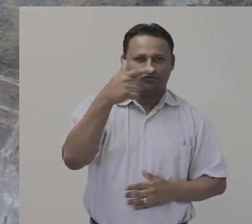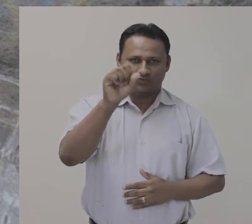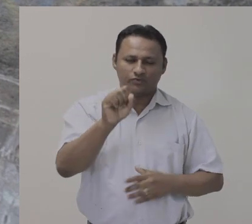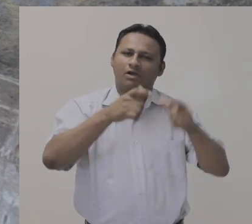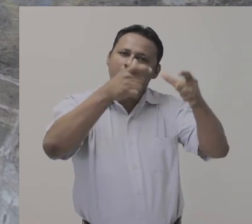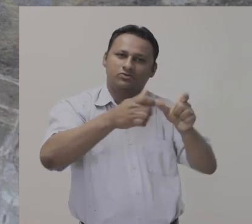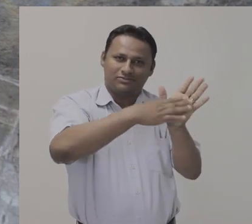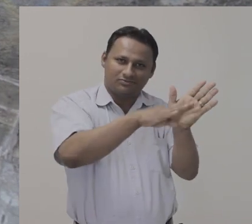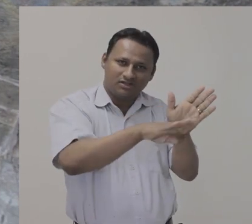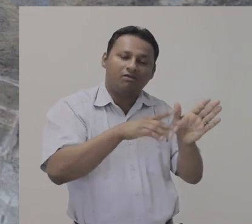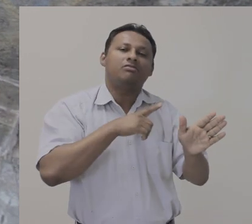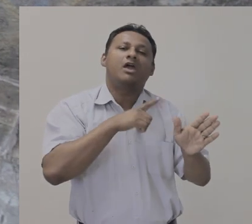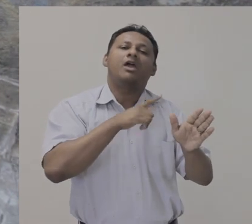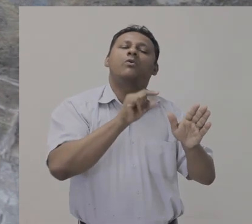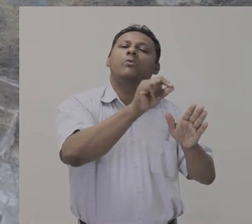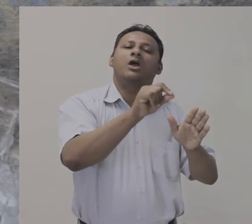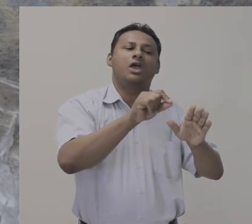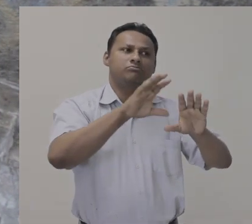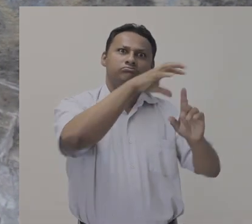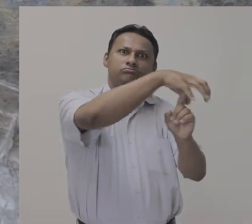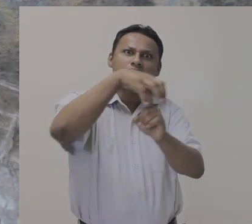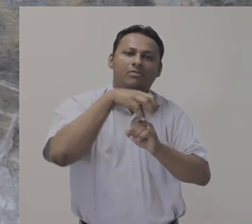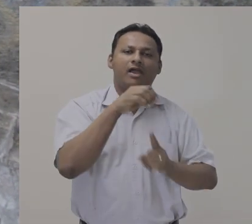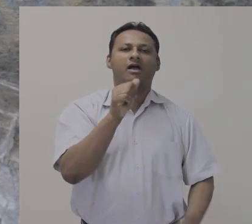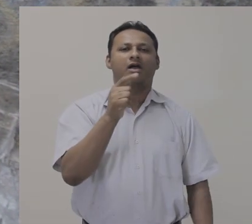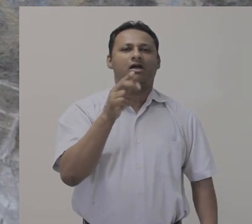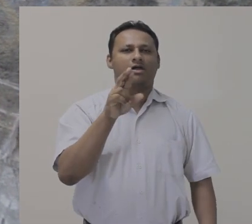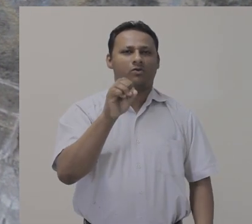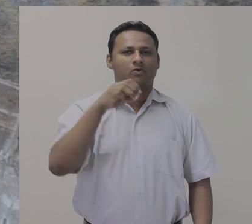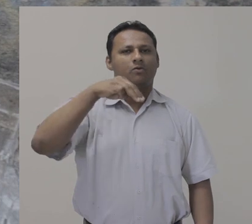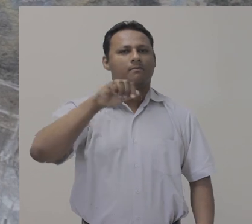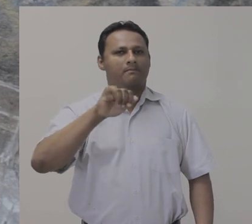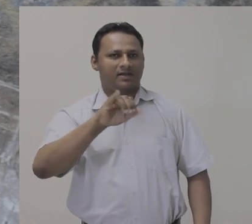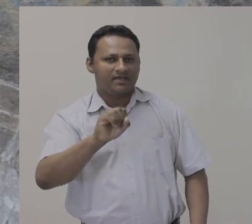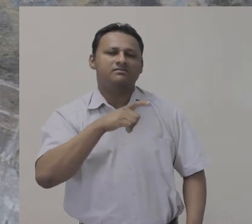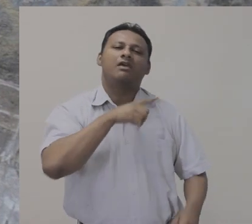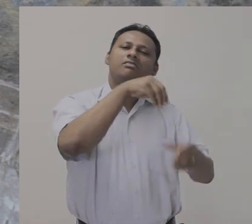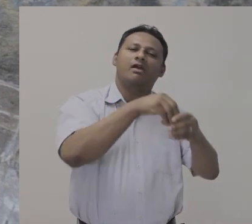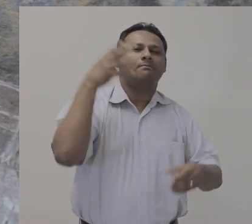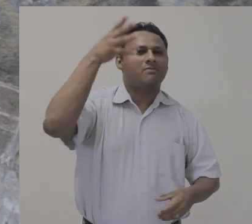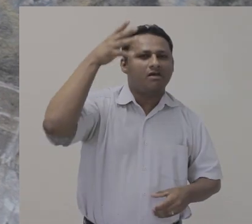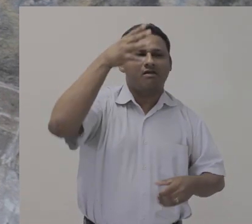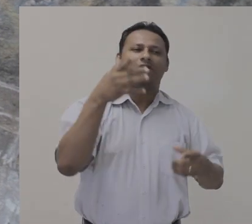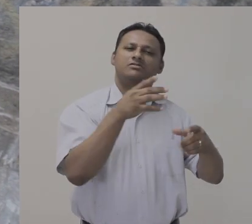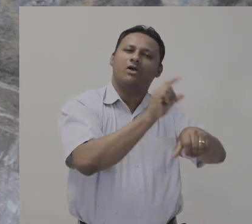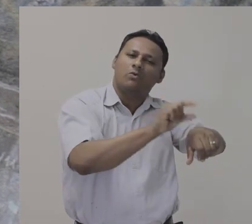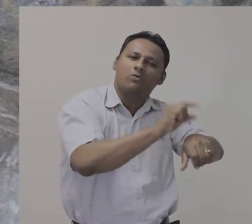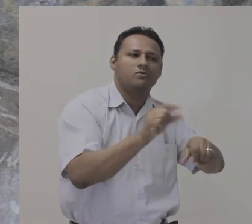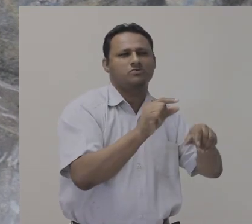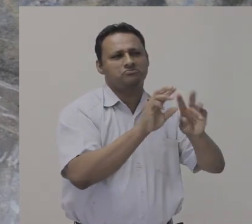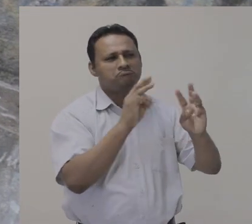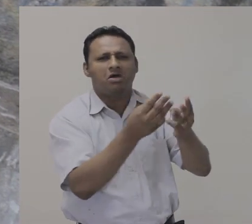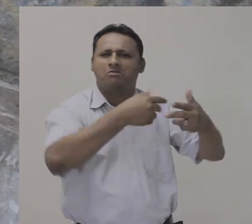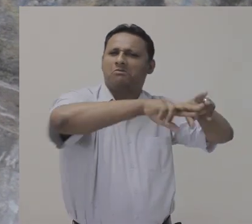julho, acontece no Campos de São Mateus, o AgroMais, uma feira de agronegócio regional que contará com palestras, workshops